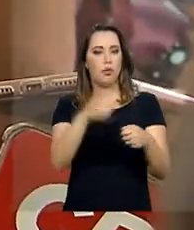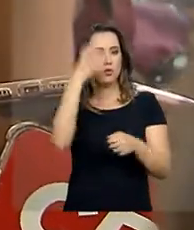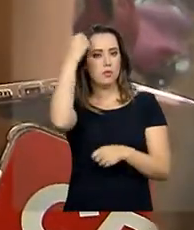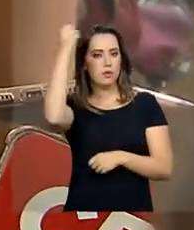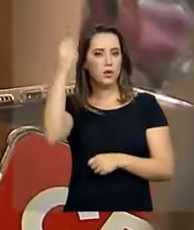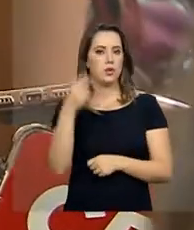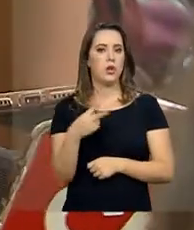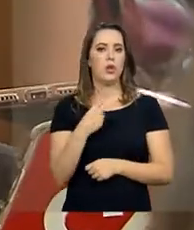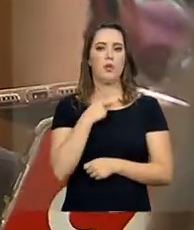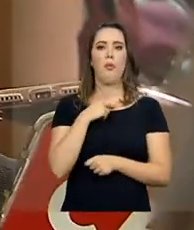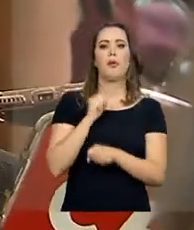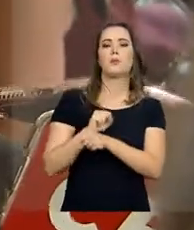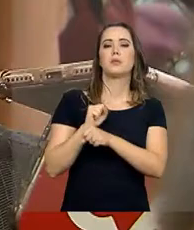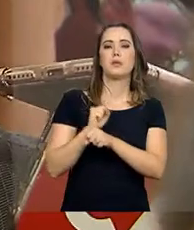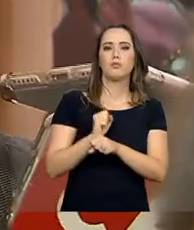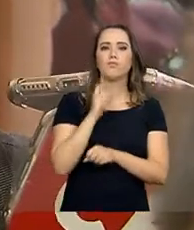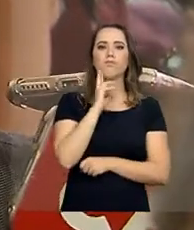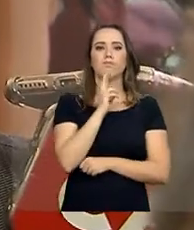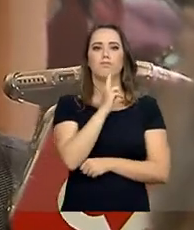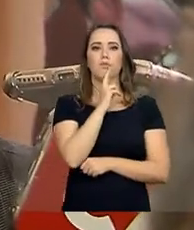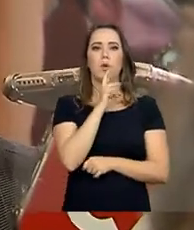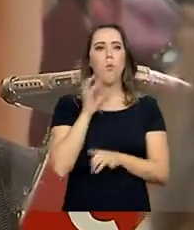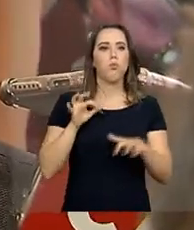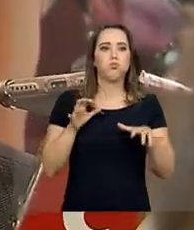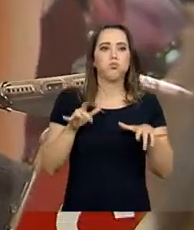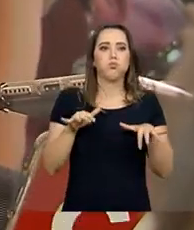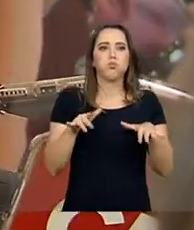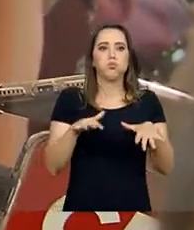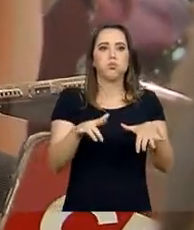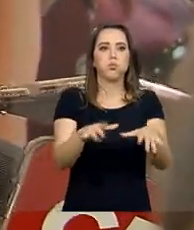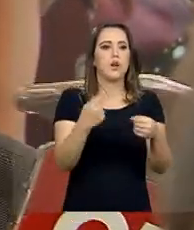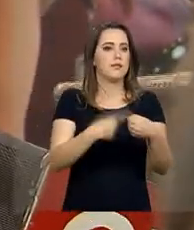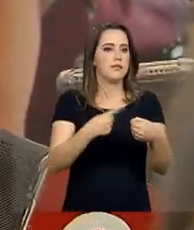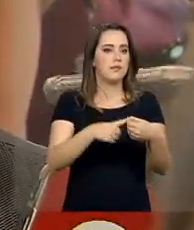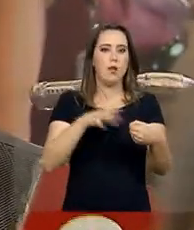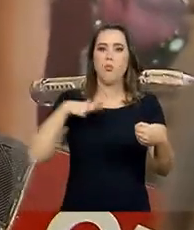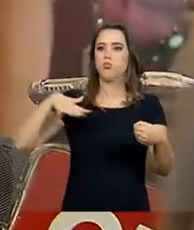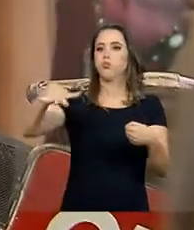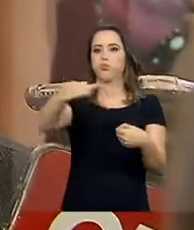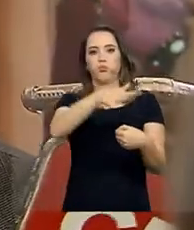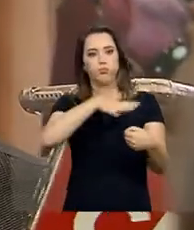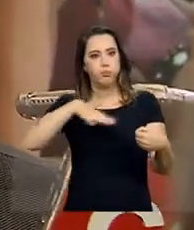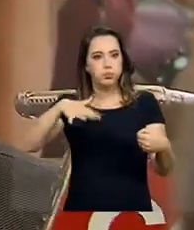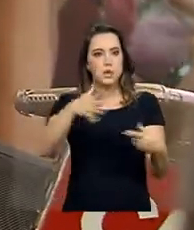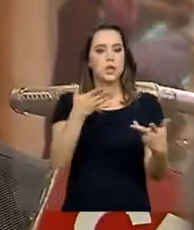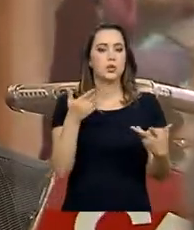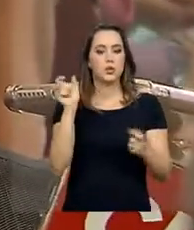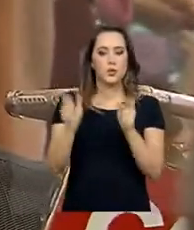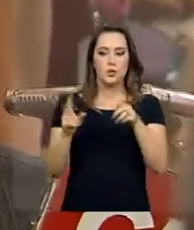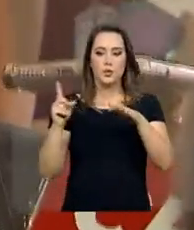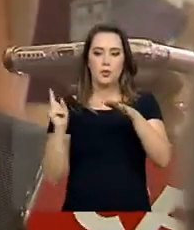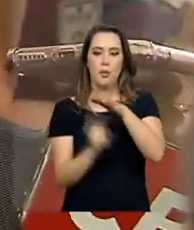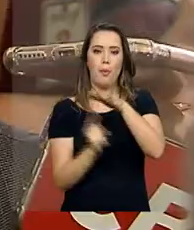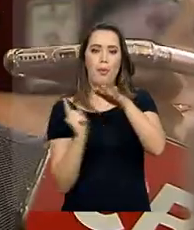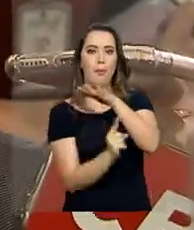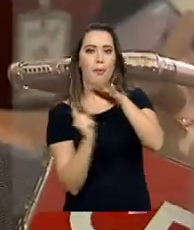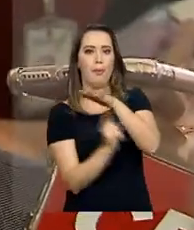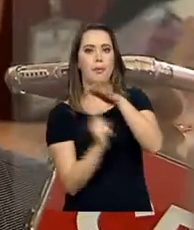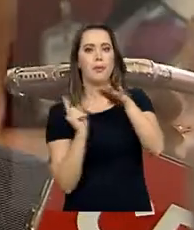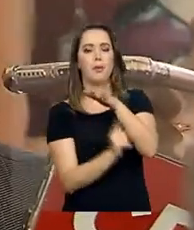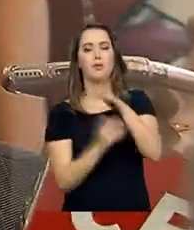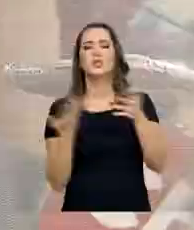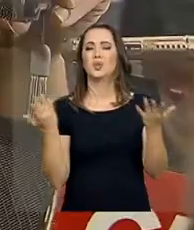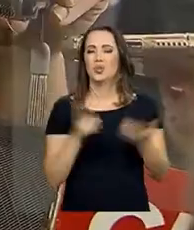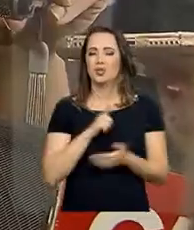ficar lá em Boa Vista ou em Pacaraima, que as cidades não comportam mais venezuelanos do que aquilo que já